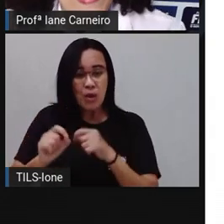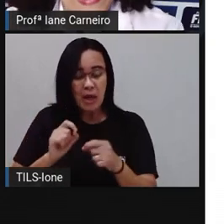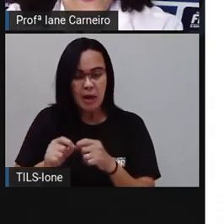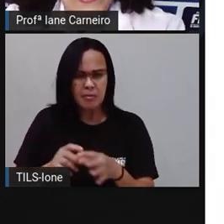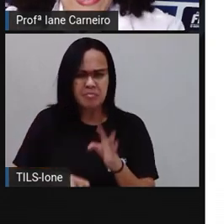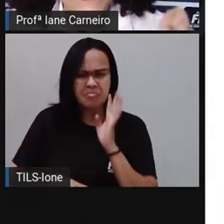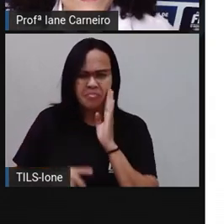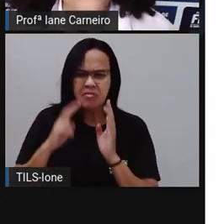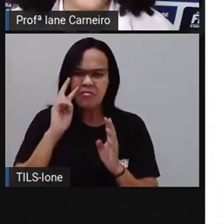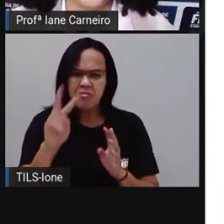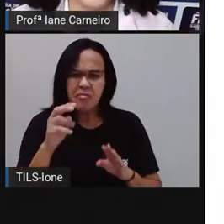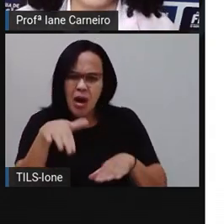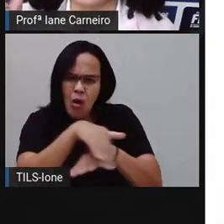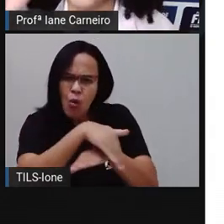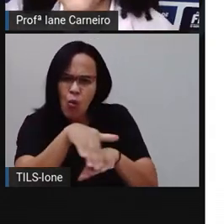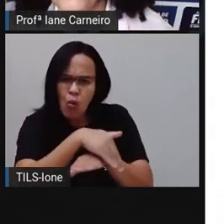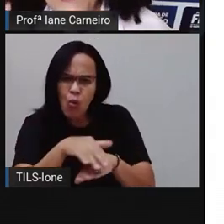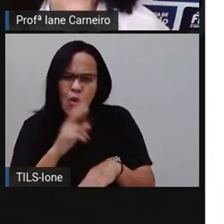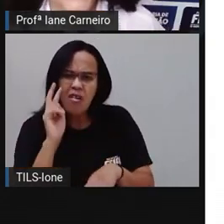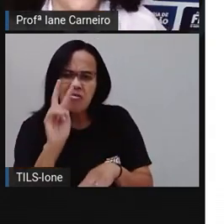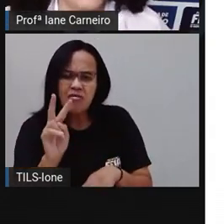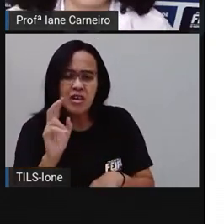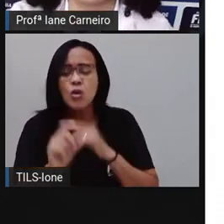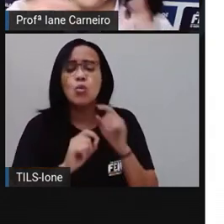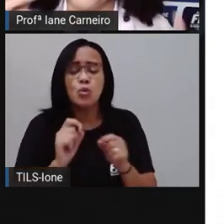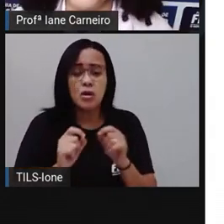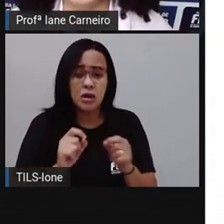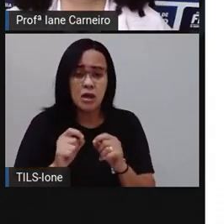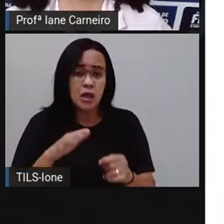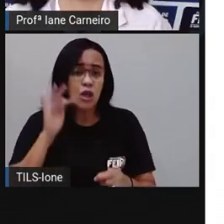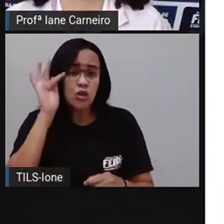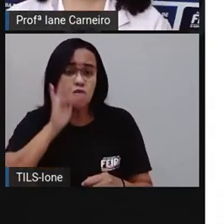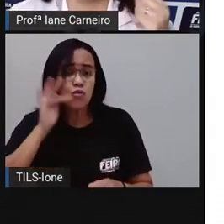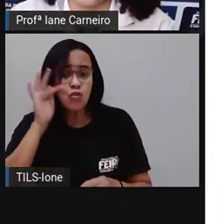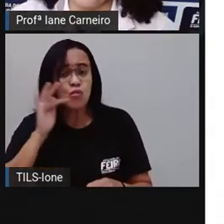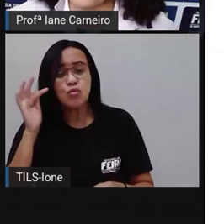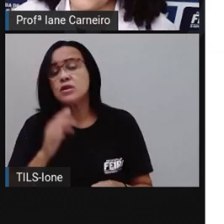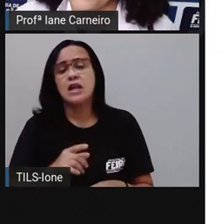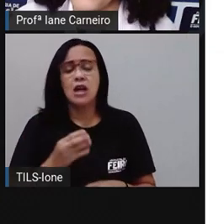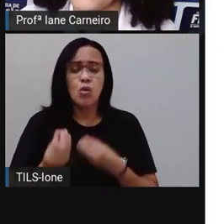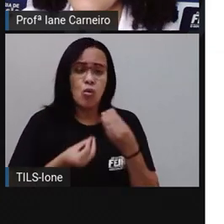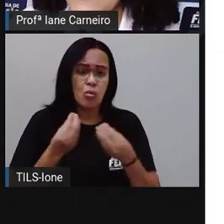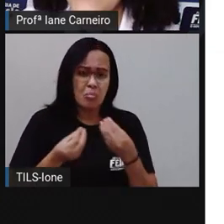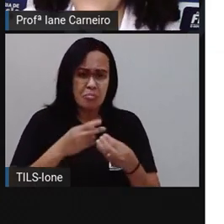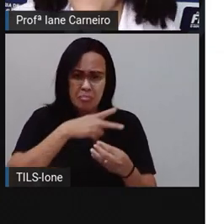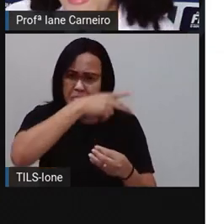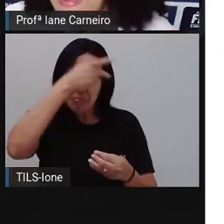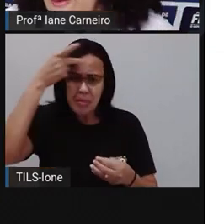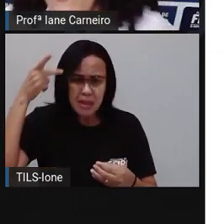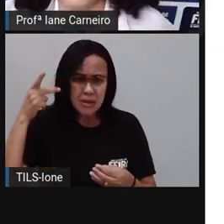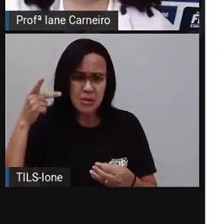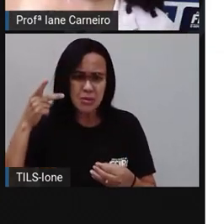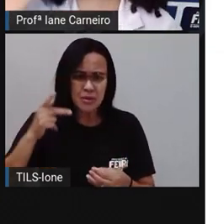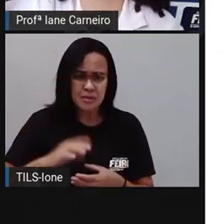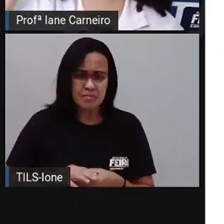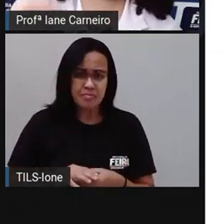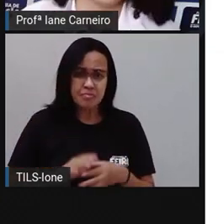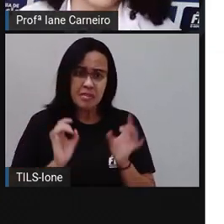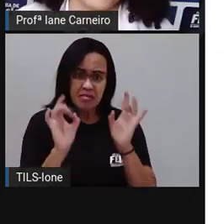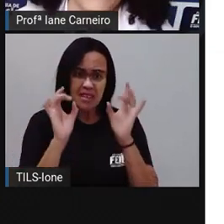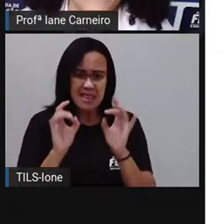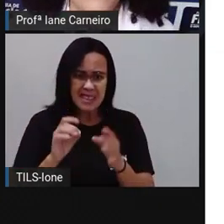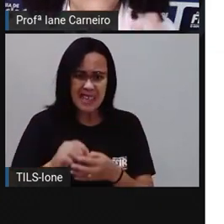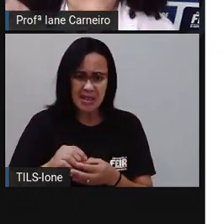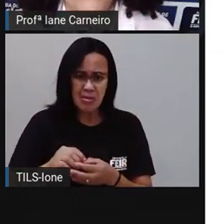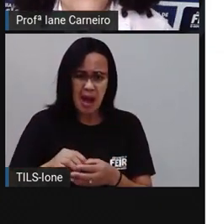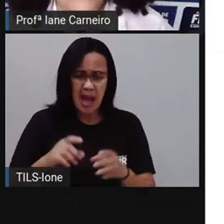com o carrinho de fruta, de uva, por exemplo, de umbu. A gente vê alguns adultos fazendo isso. Só pega a uva e bota na